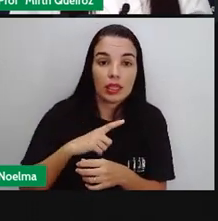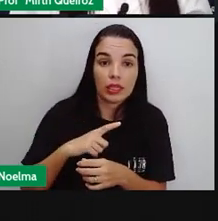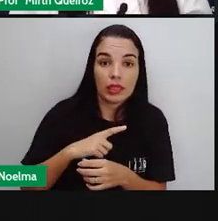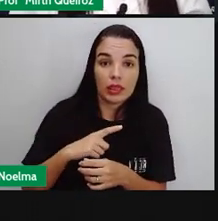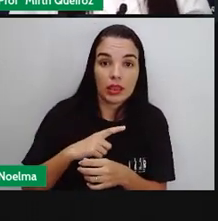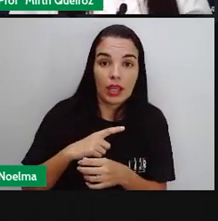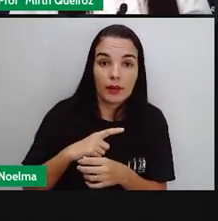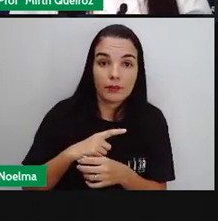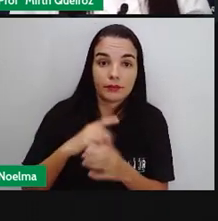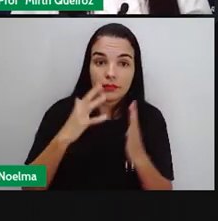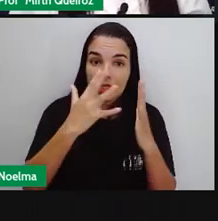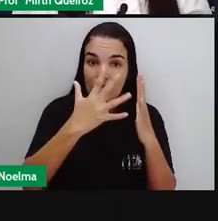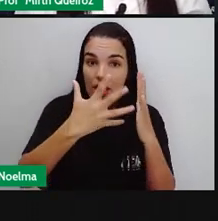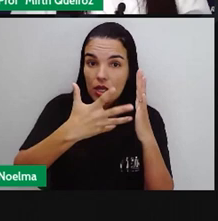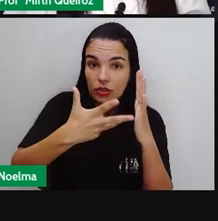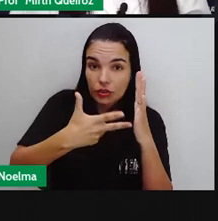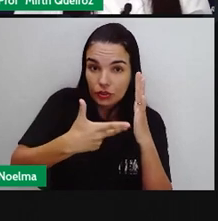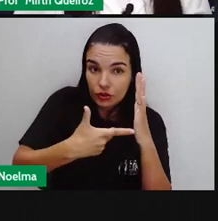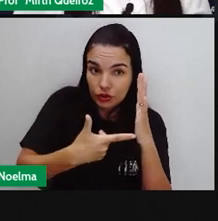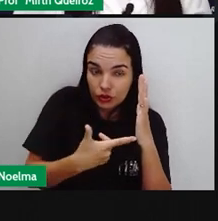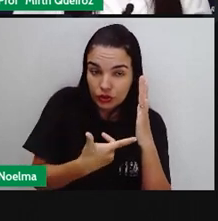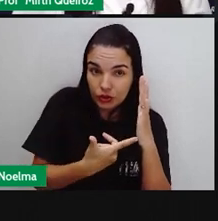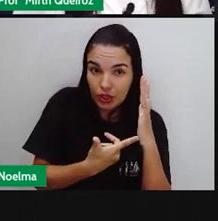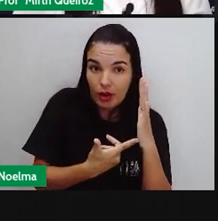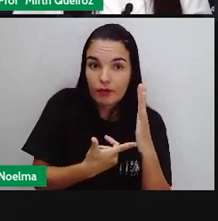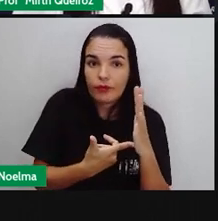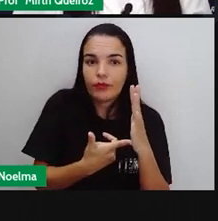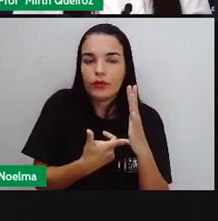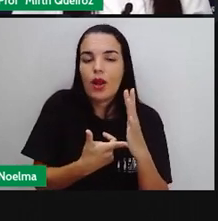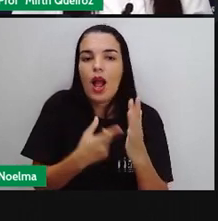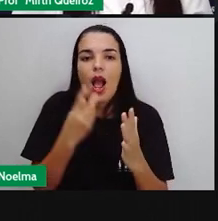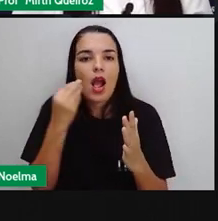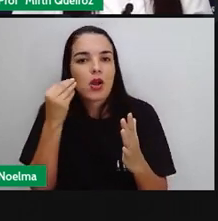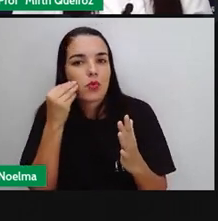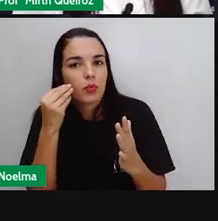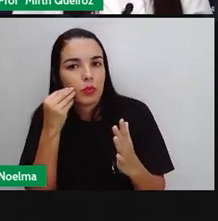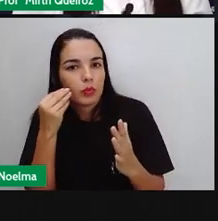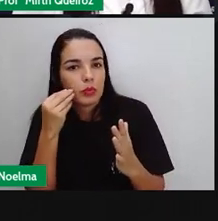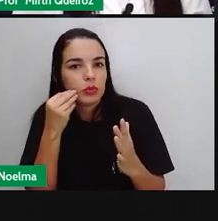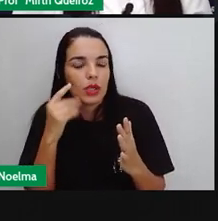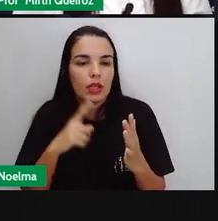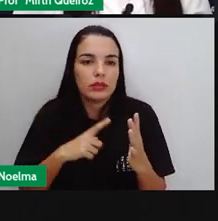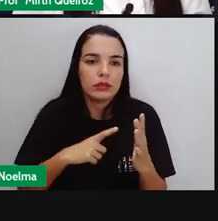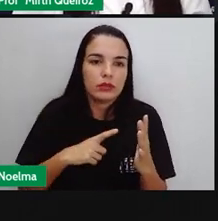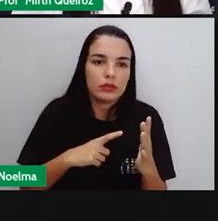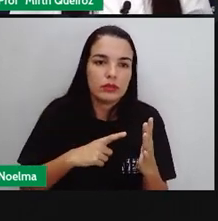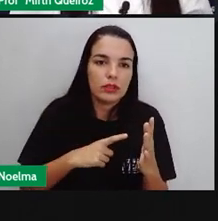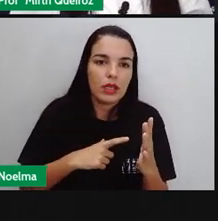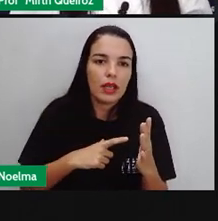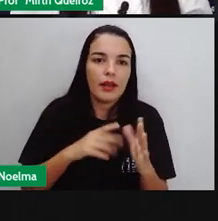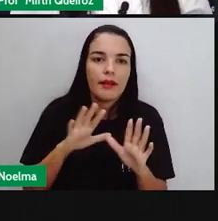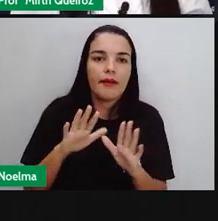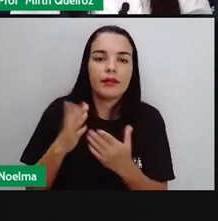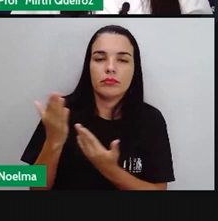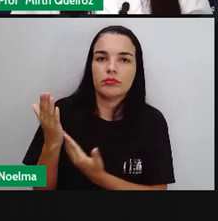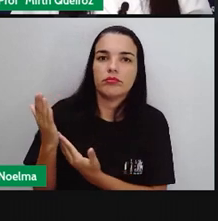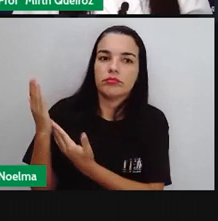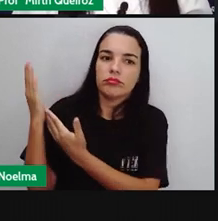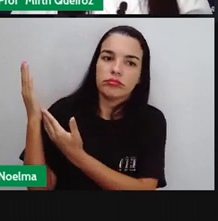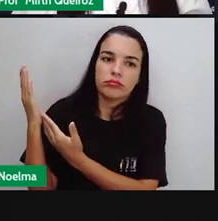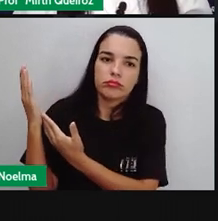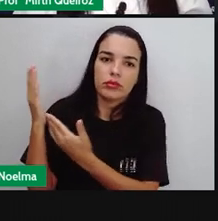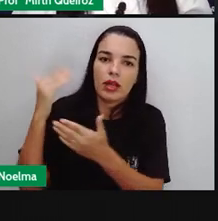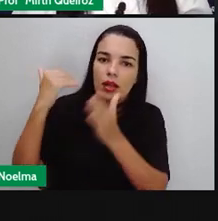de acordo com o substantivo que acompanha. Por exemplo, o arquivo é masculino. O arquivo, anexo,